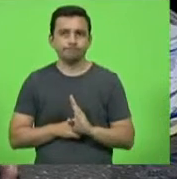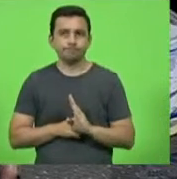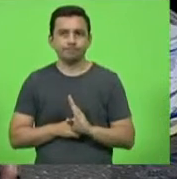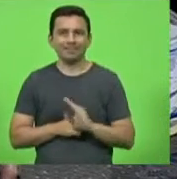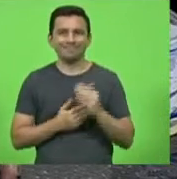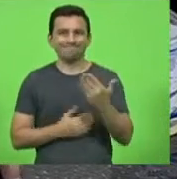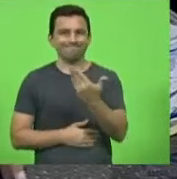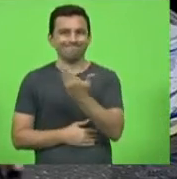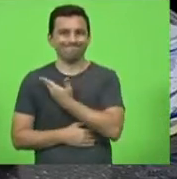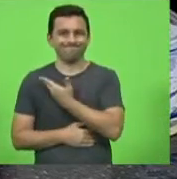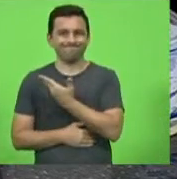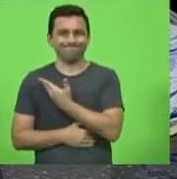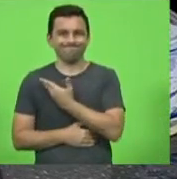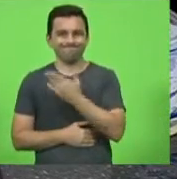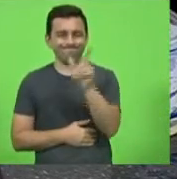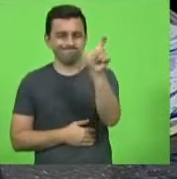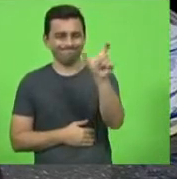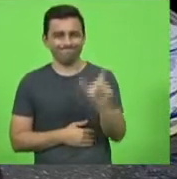amigo